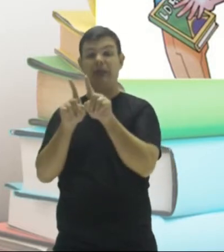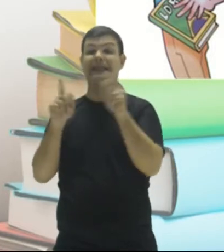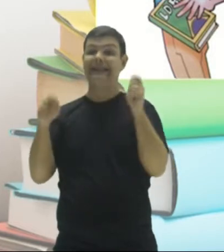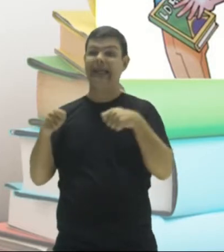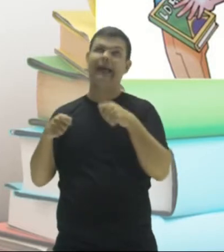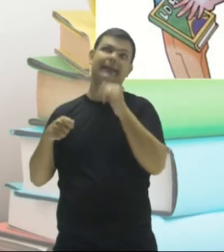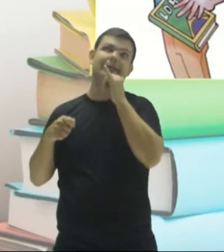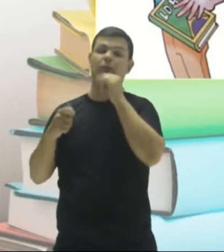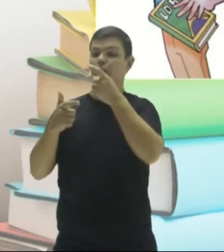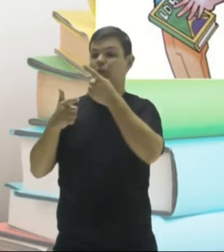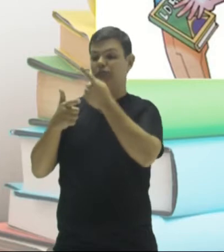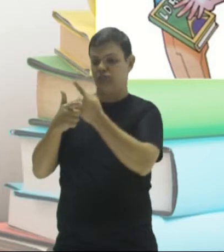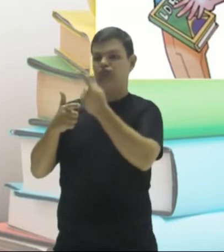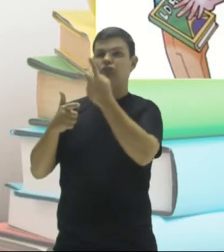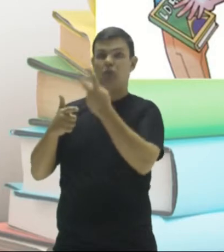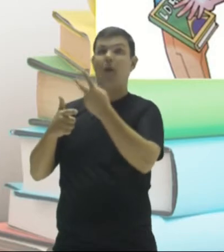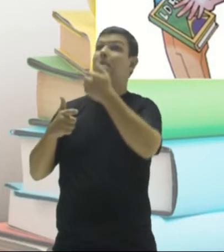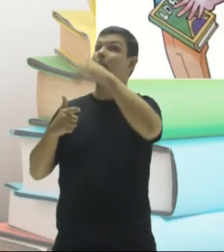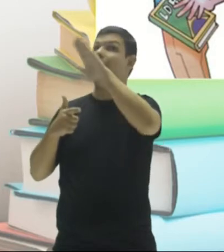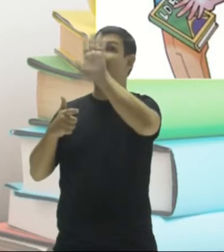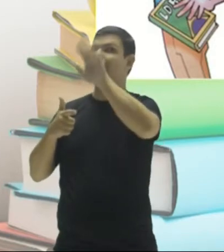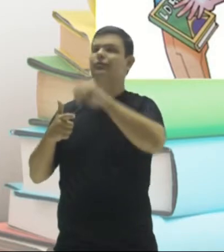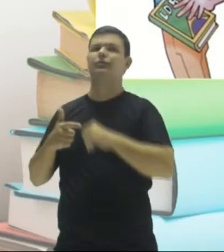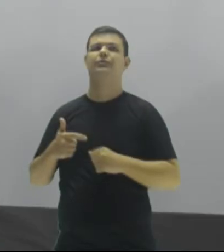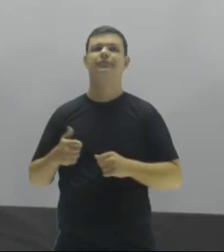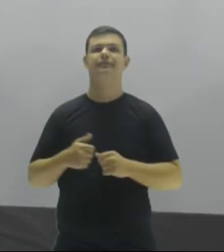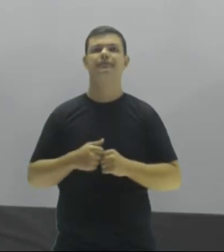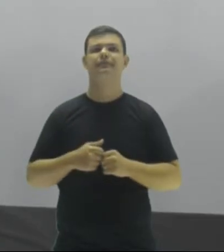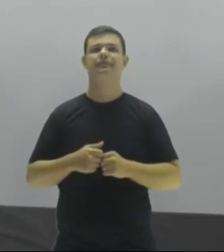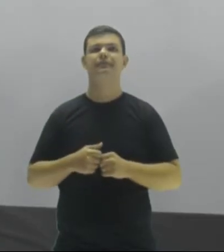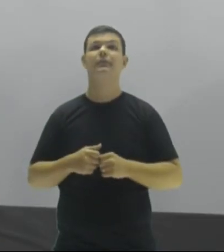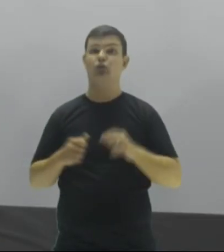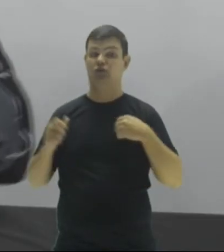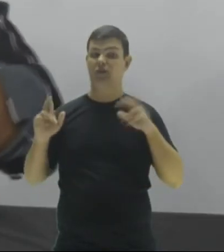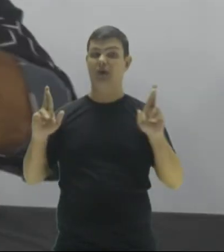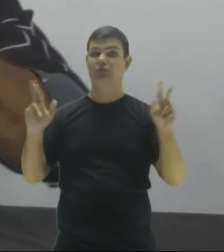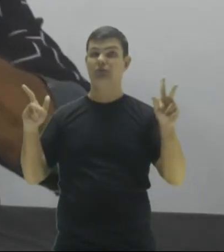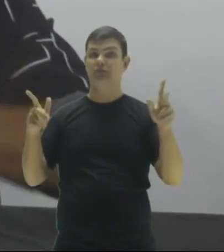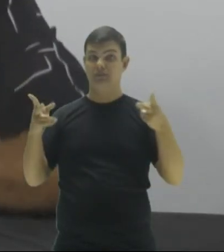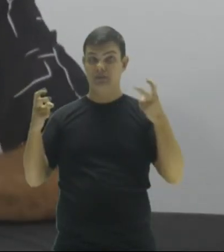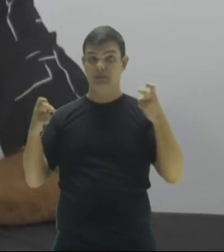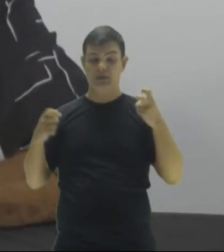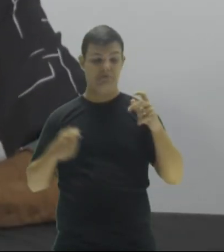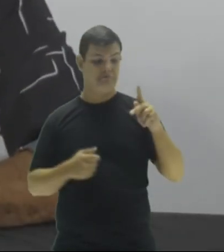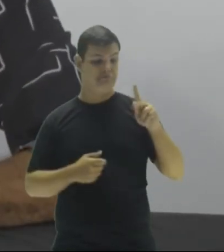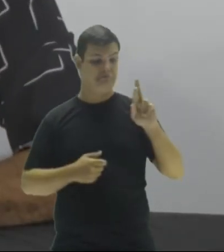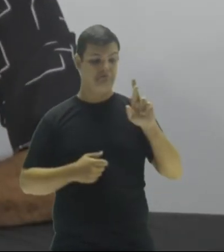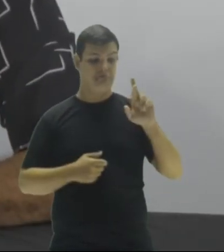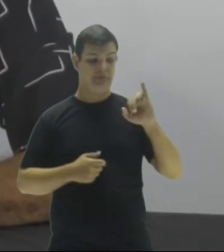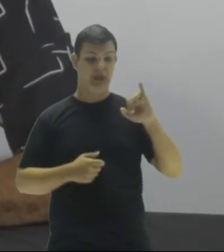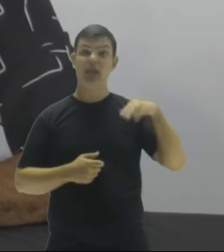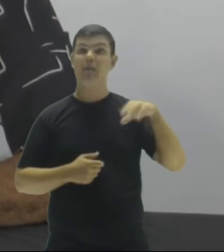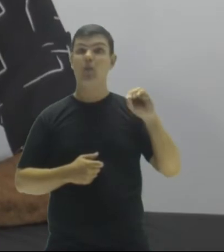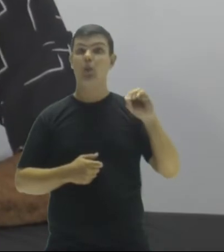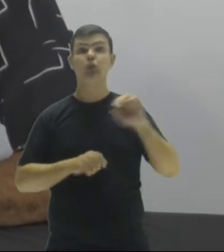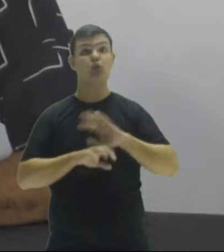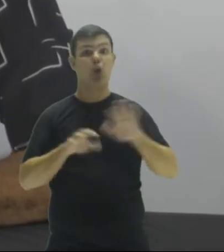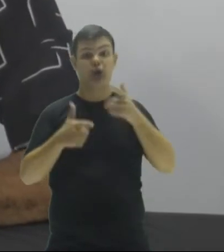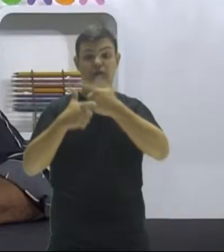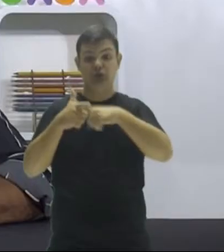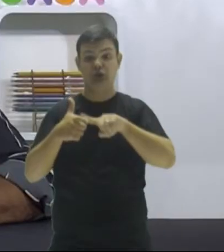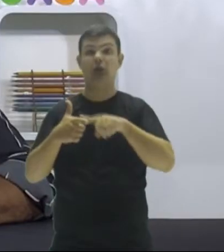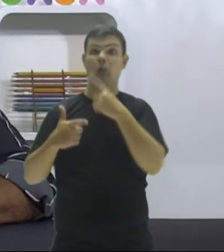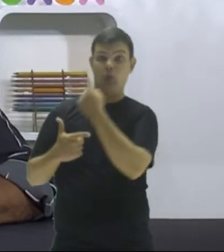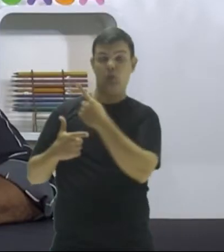mais de dois divisores. Aí já tem uma diferença, galera. Olha aí. Tem uma diferença. O número primo, ele tem apenas dois divisores,